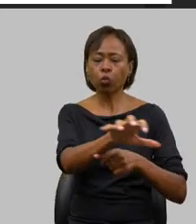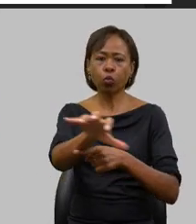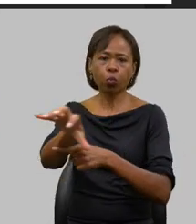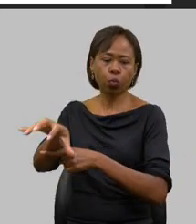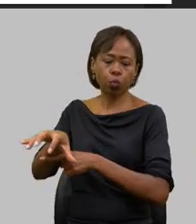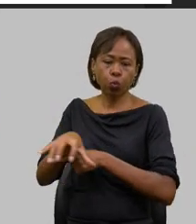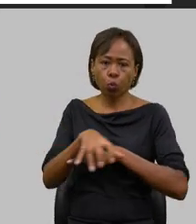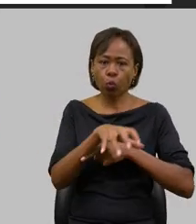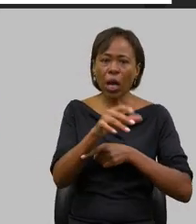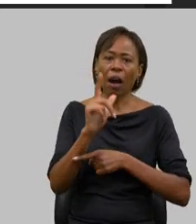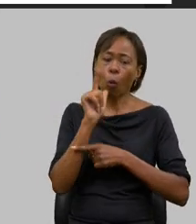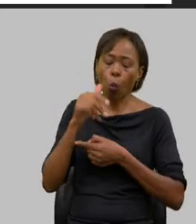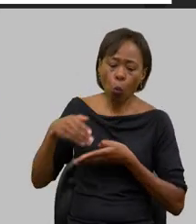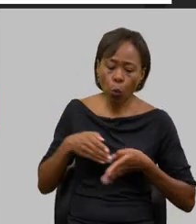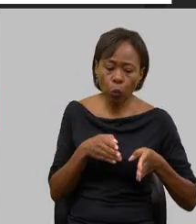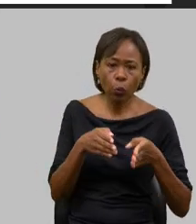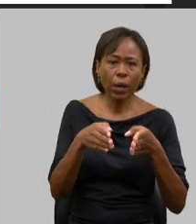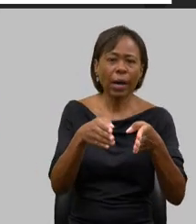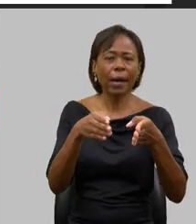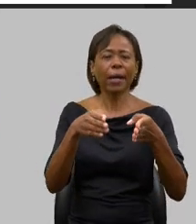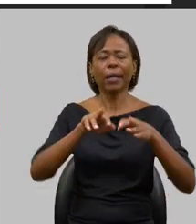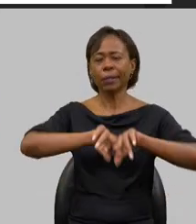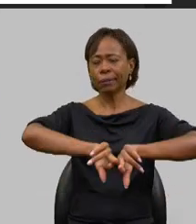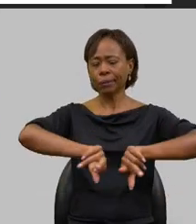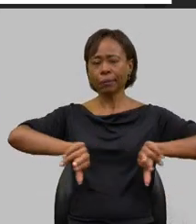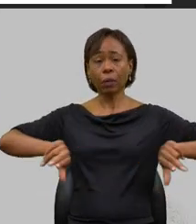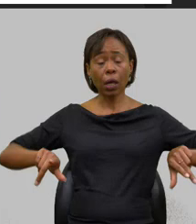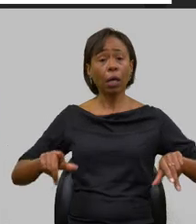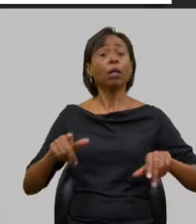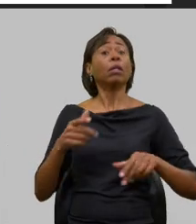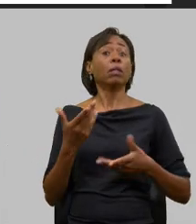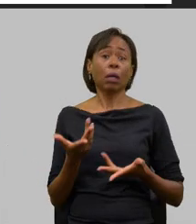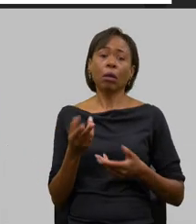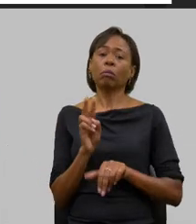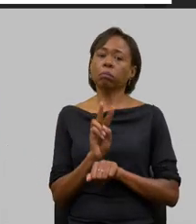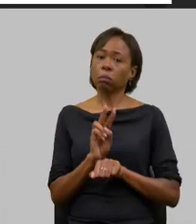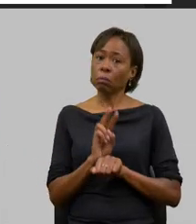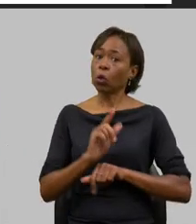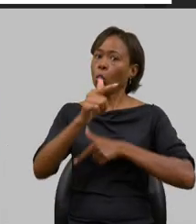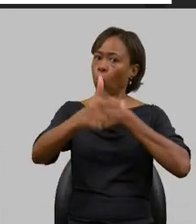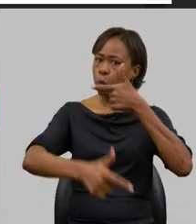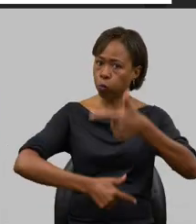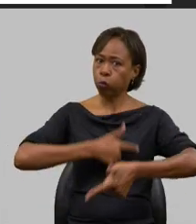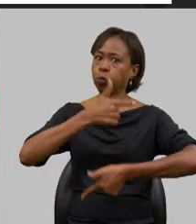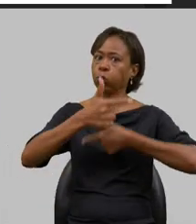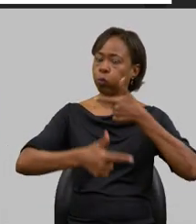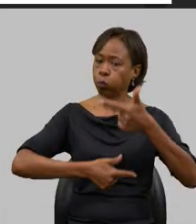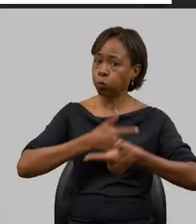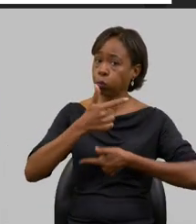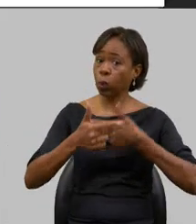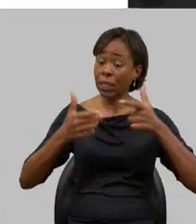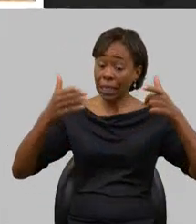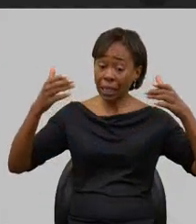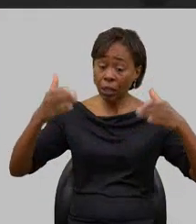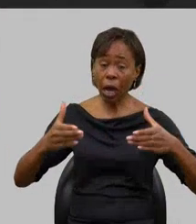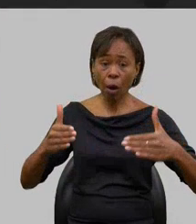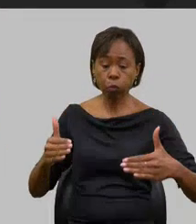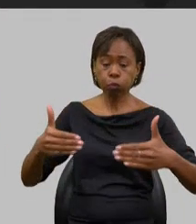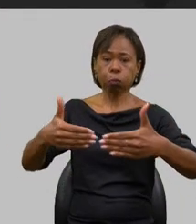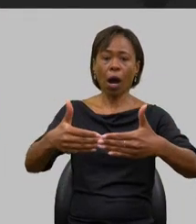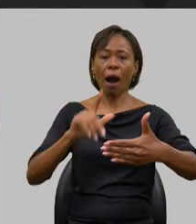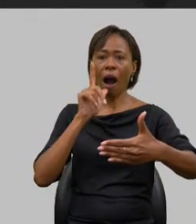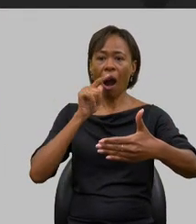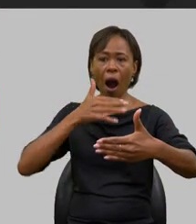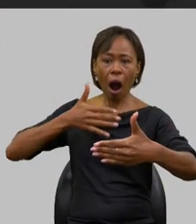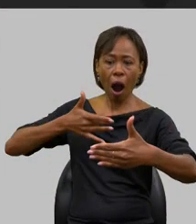o curso dos rios e dos córregos e nós estamos com um trabalho intenso para poder fazer a manutenção desses barramentos tem problema